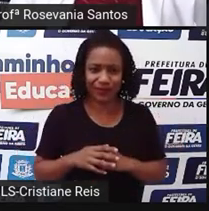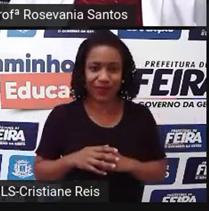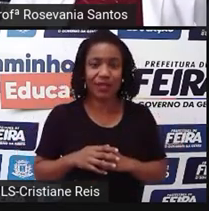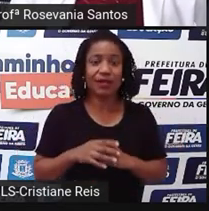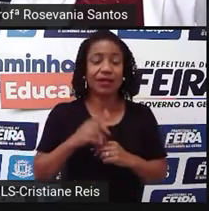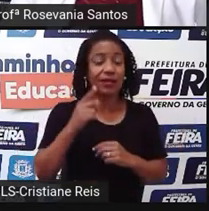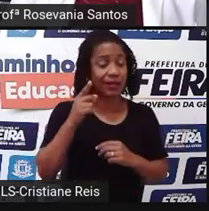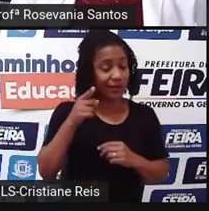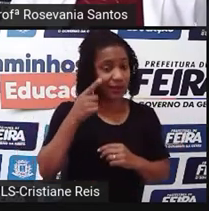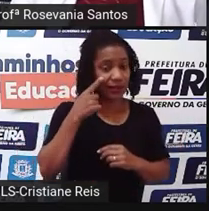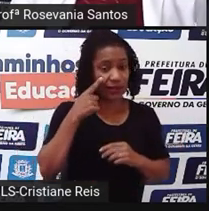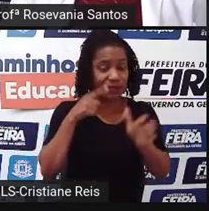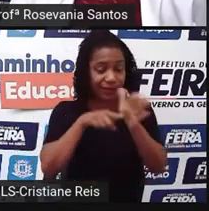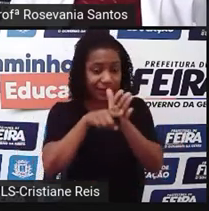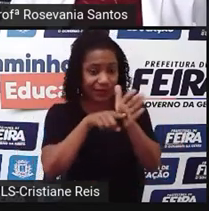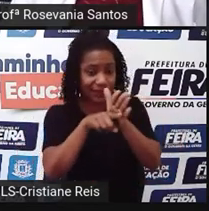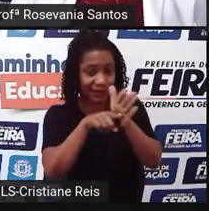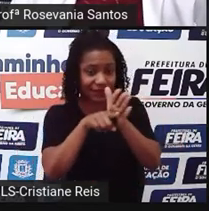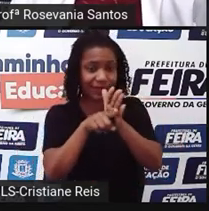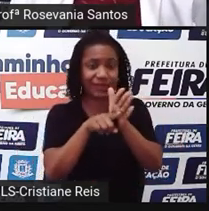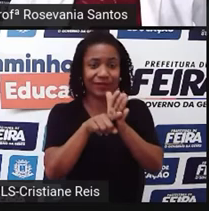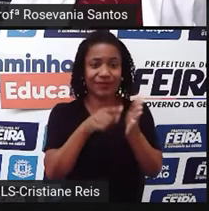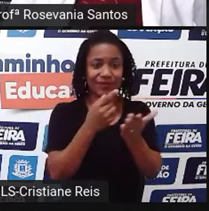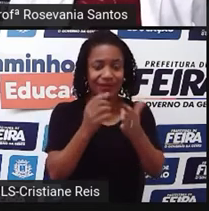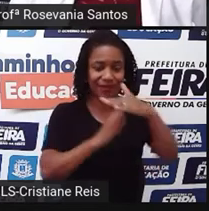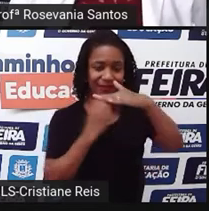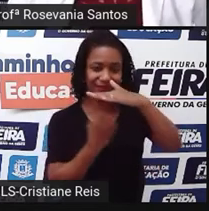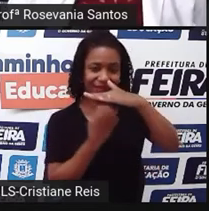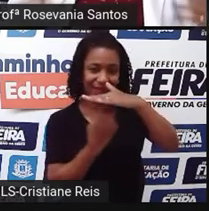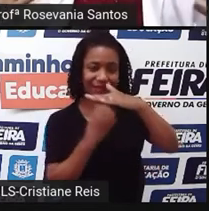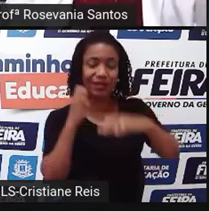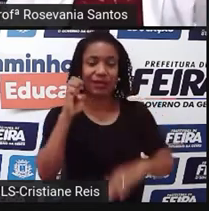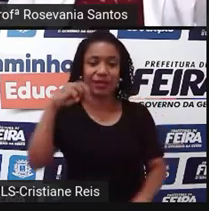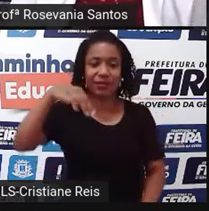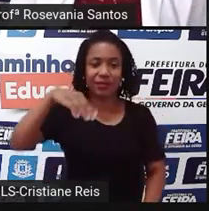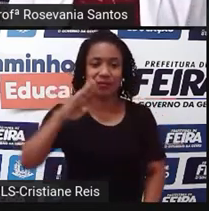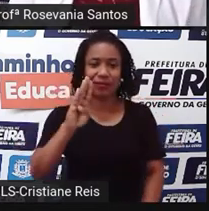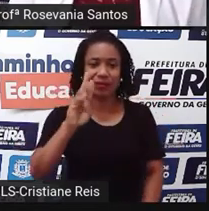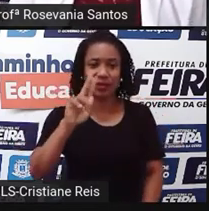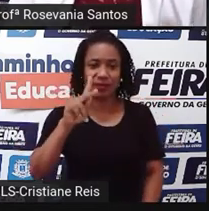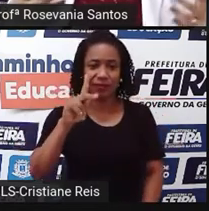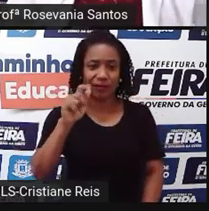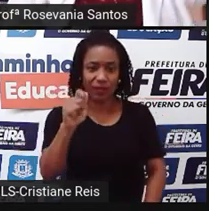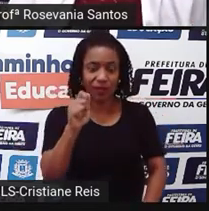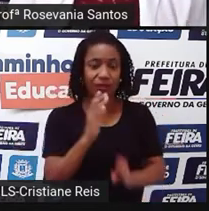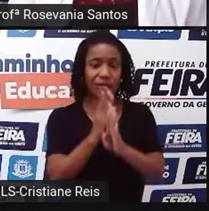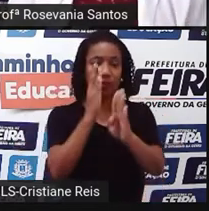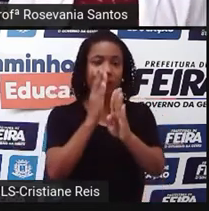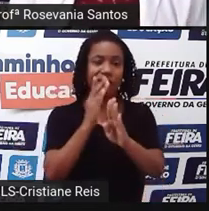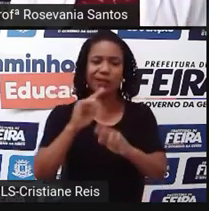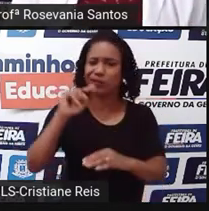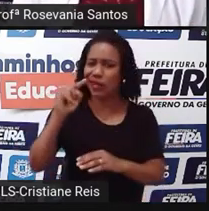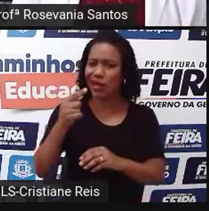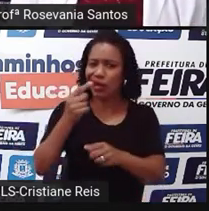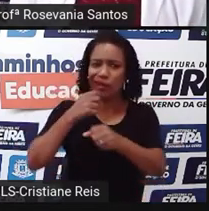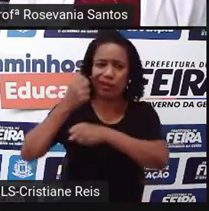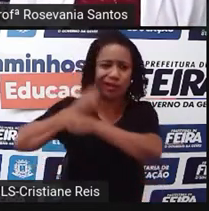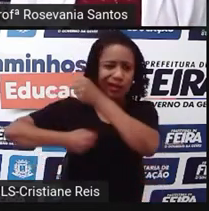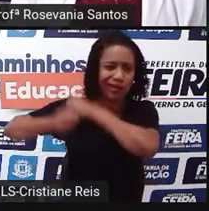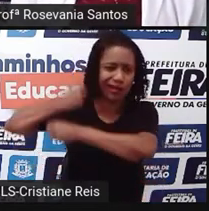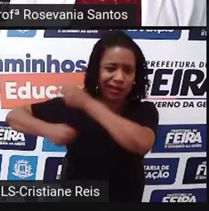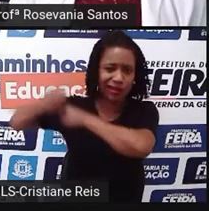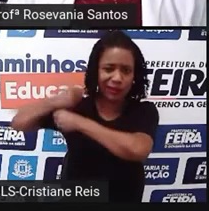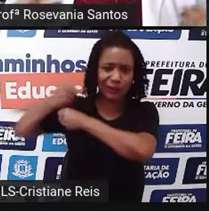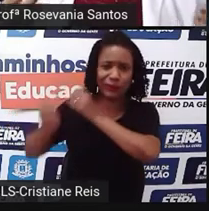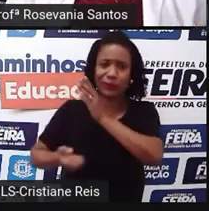uma espécie que teve sua origem há 200 milhões de anos. Então, essas plantas, elas já estão bastante adaptadas, né, a essa